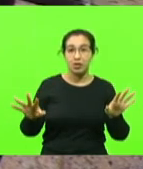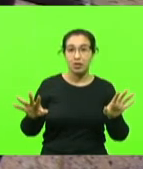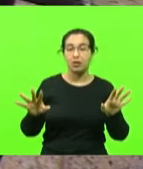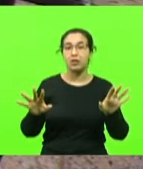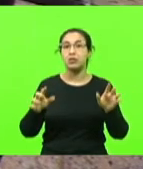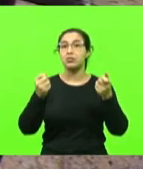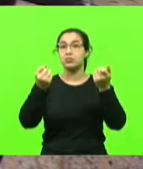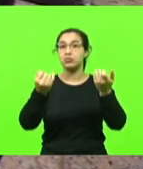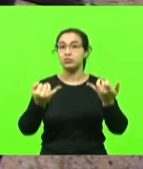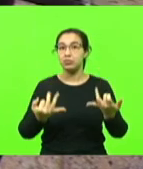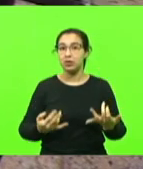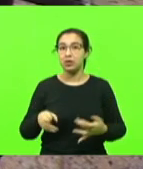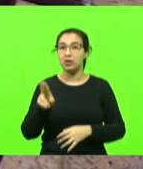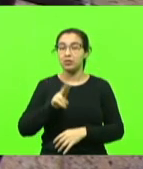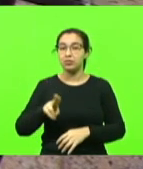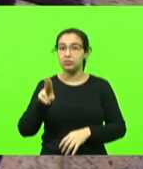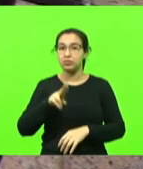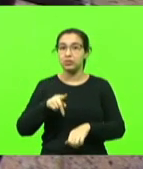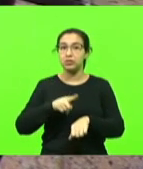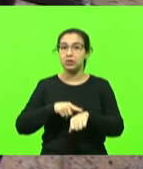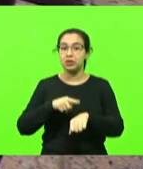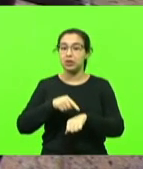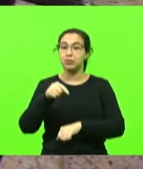utilizar esses minutos aqui, para que